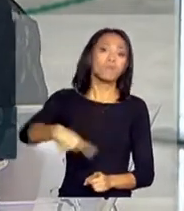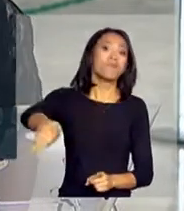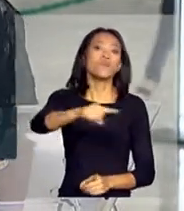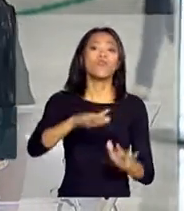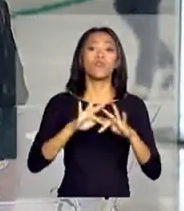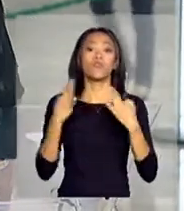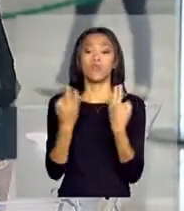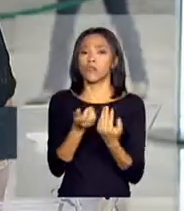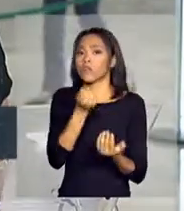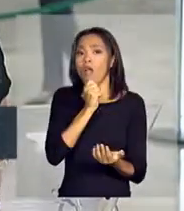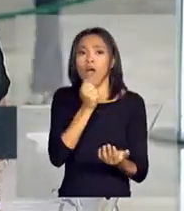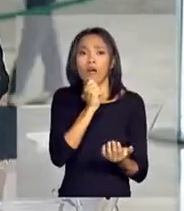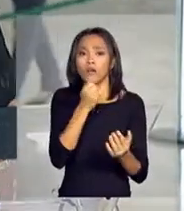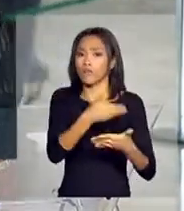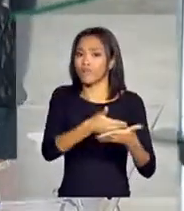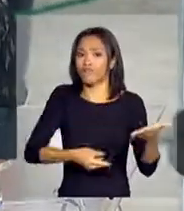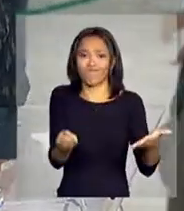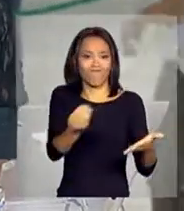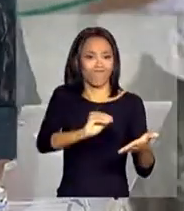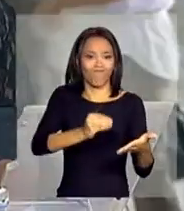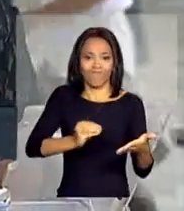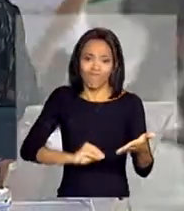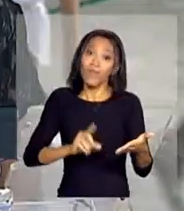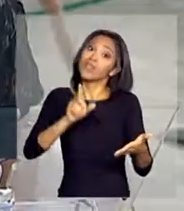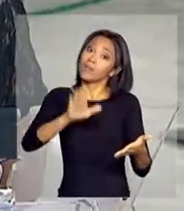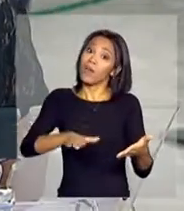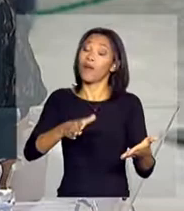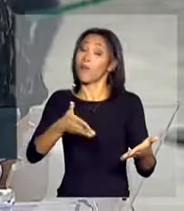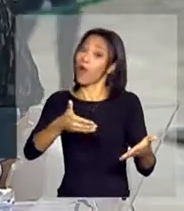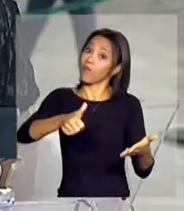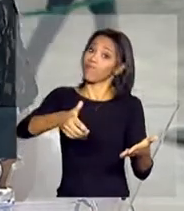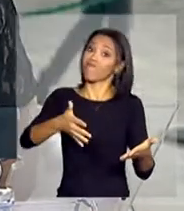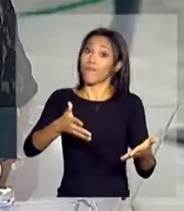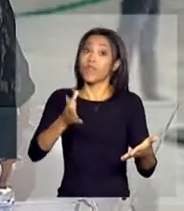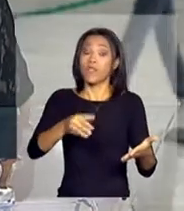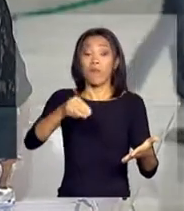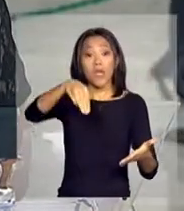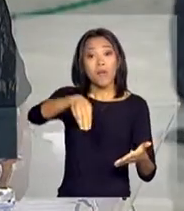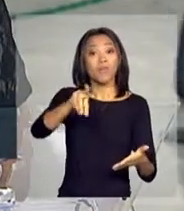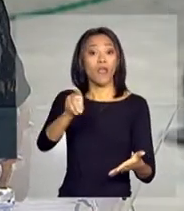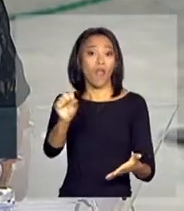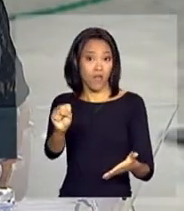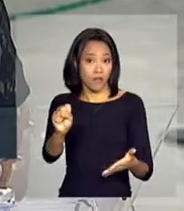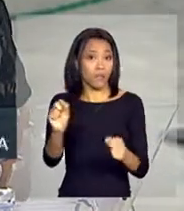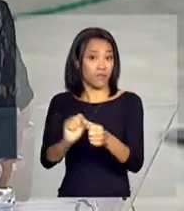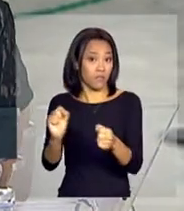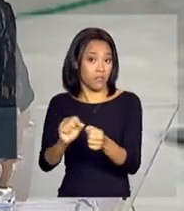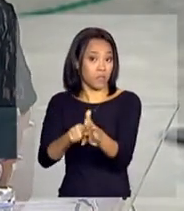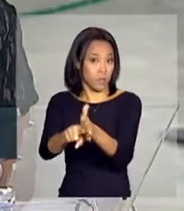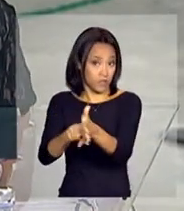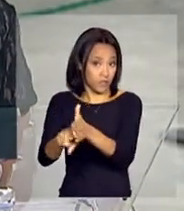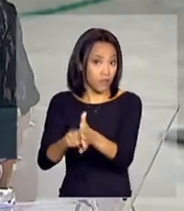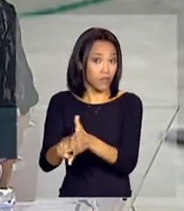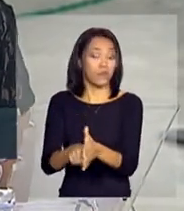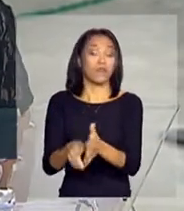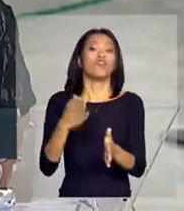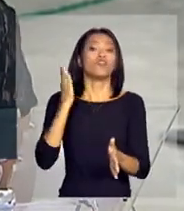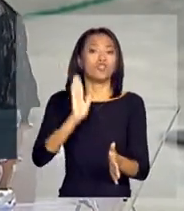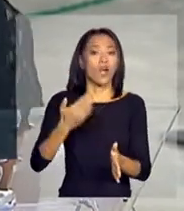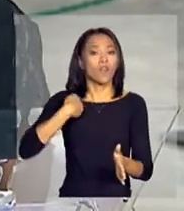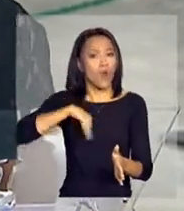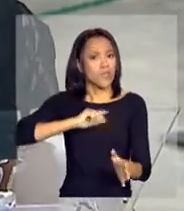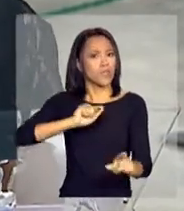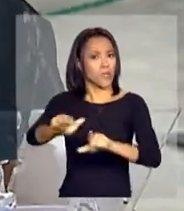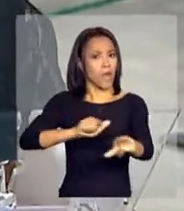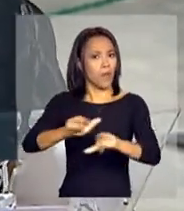não estão no cadastro único. Isso é uma estimativa feita pelo MDS e já estamos trabalhando.